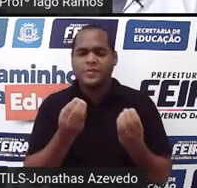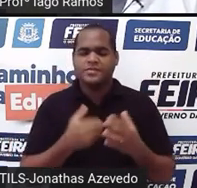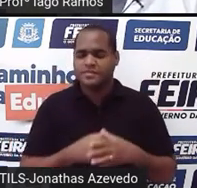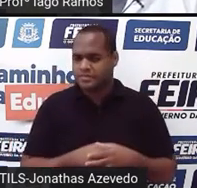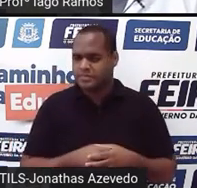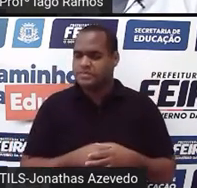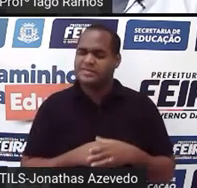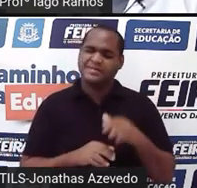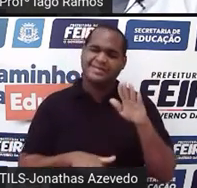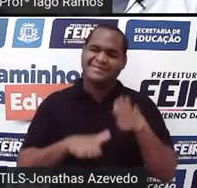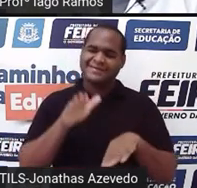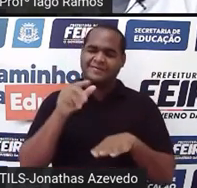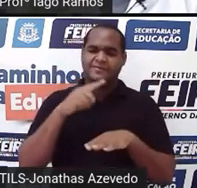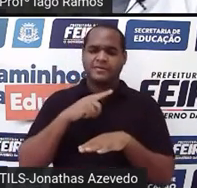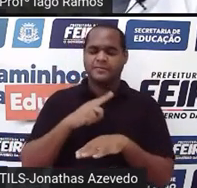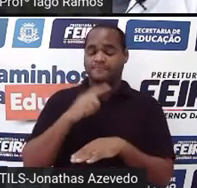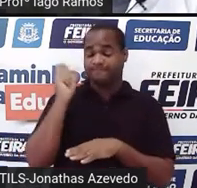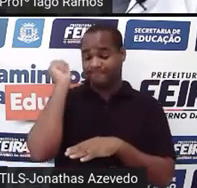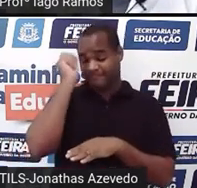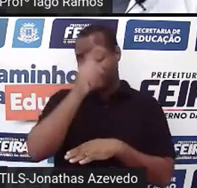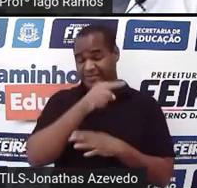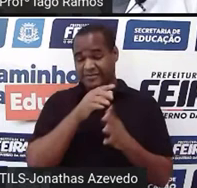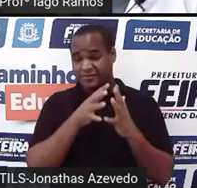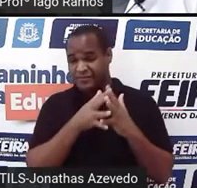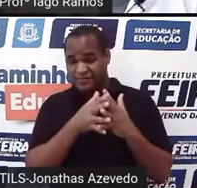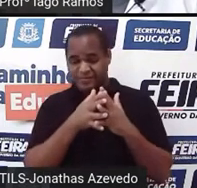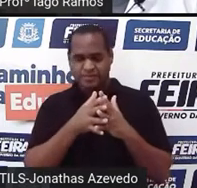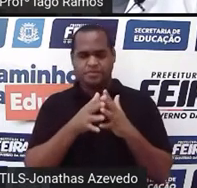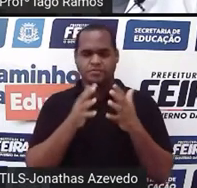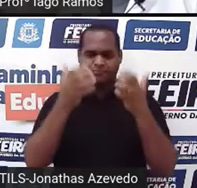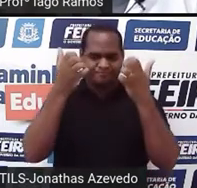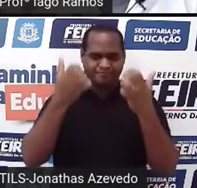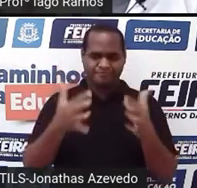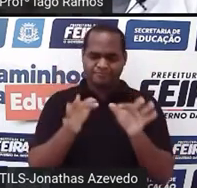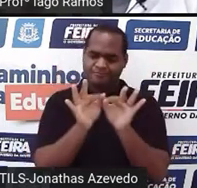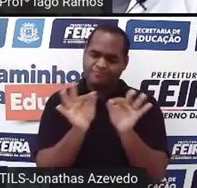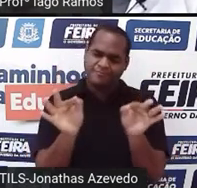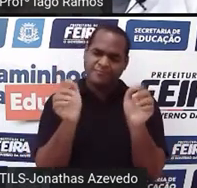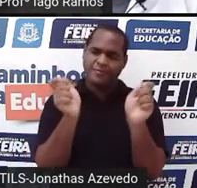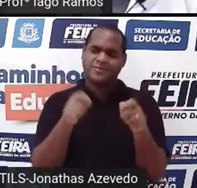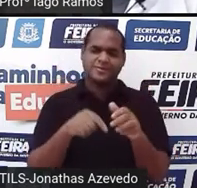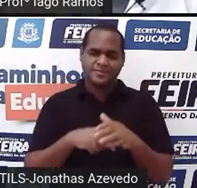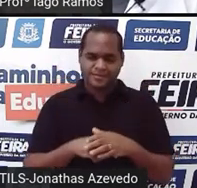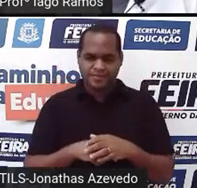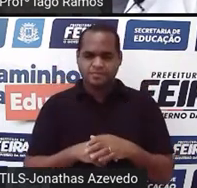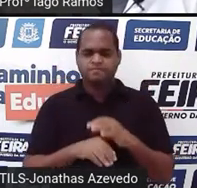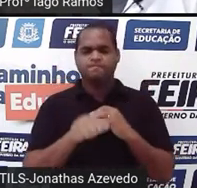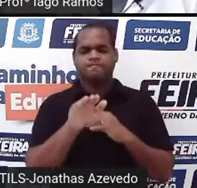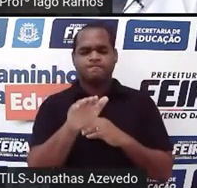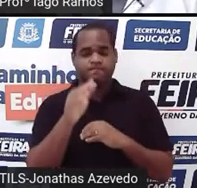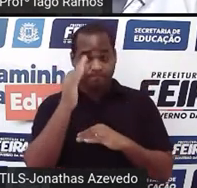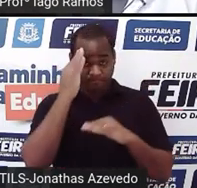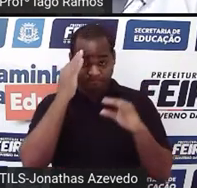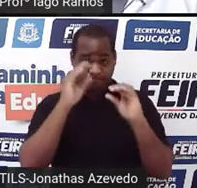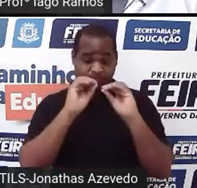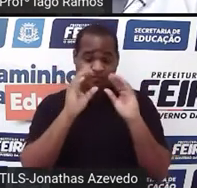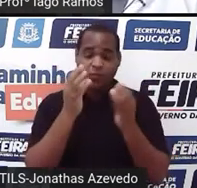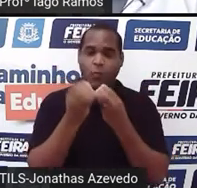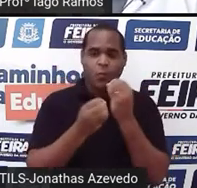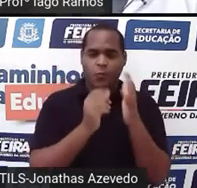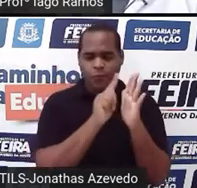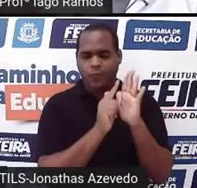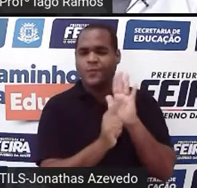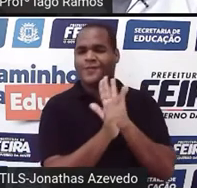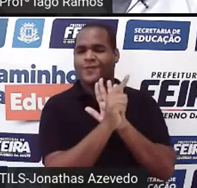Talvez eu tenha falado de uma maneira complicada. Deixa eu tentar falar de uma maneira mais simples. O que é que a gente vai entender nos gráficos?